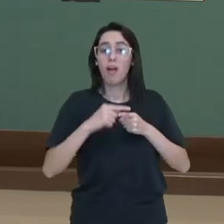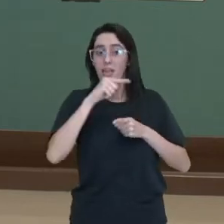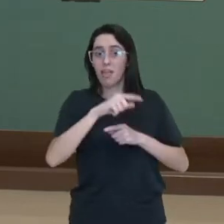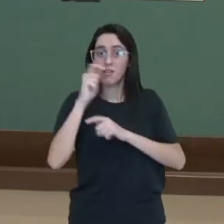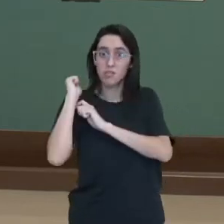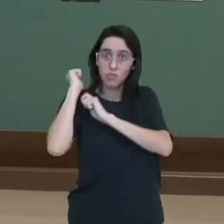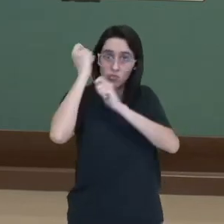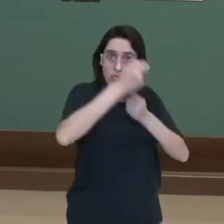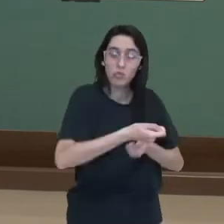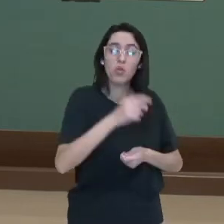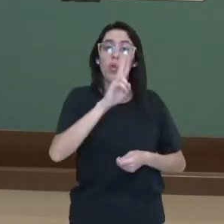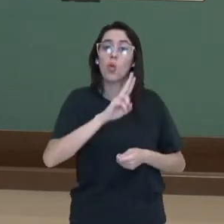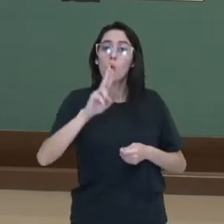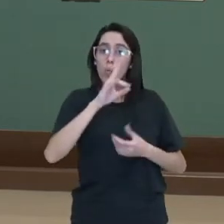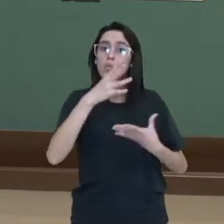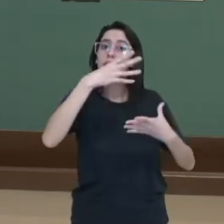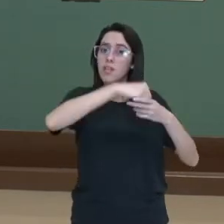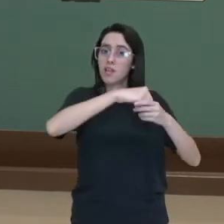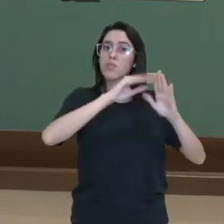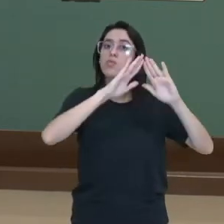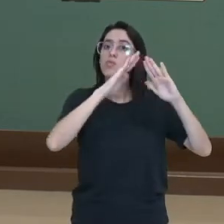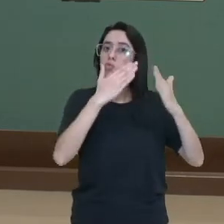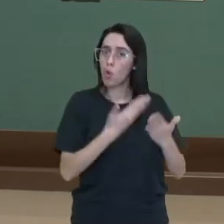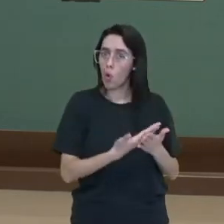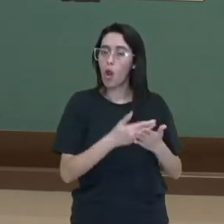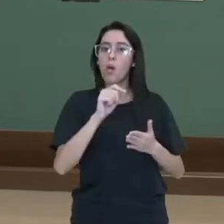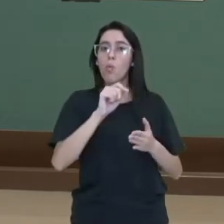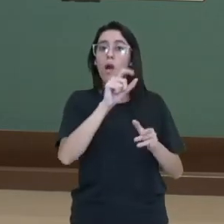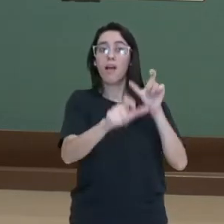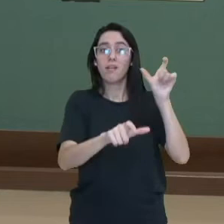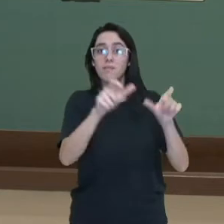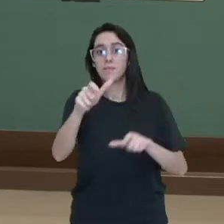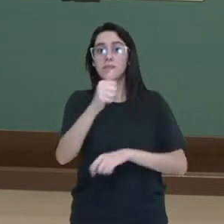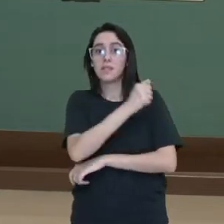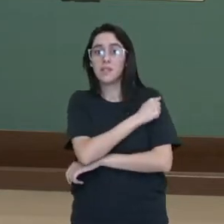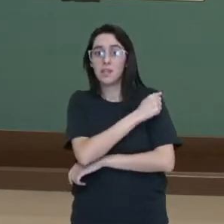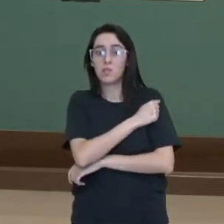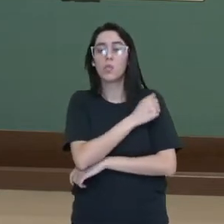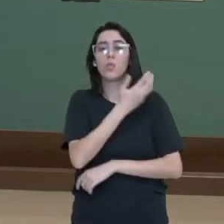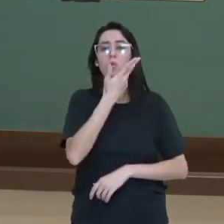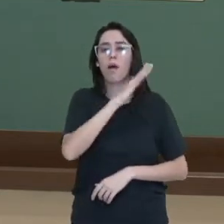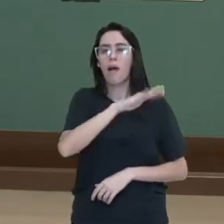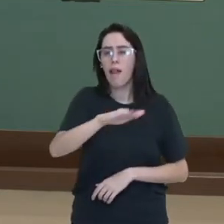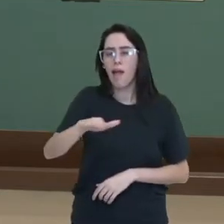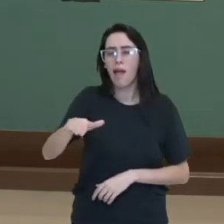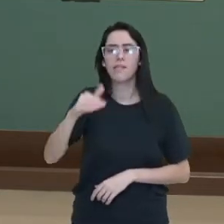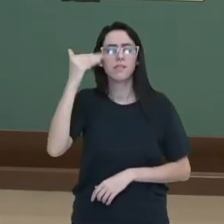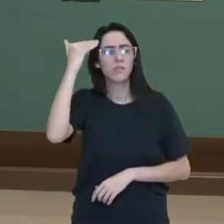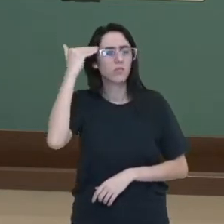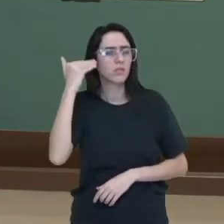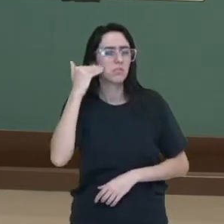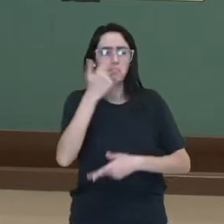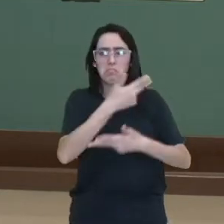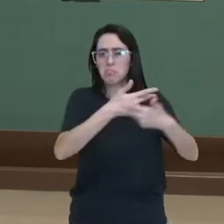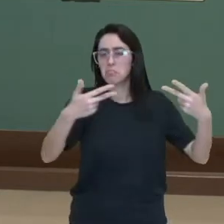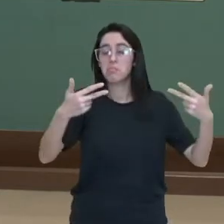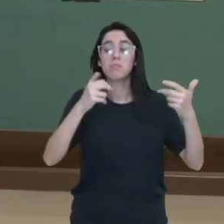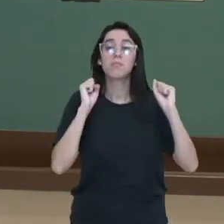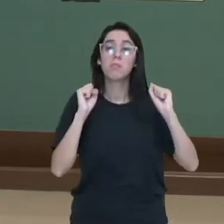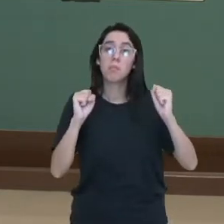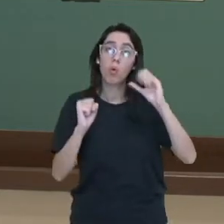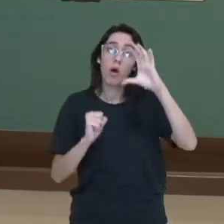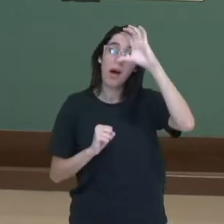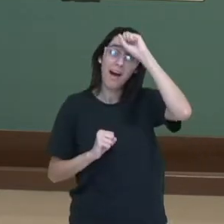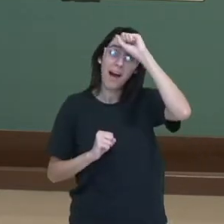nas escolas, né? Que os alunos, que as crianças, que os adolescentes aprendessem